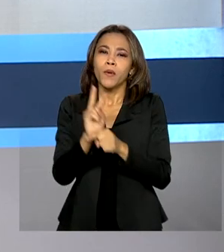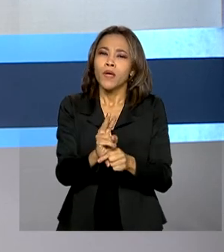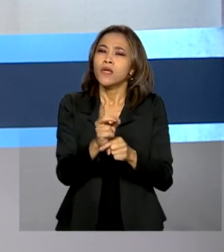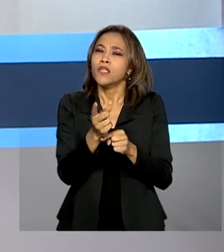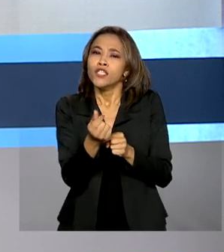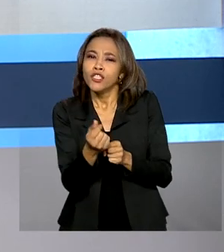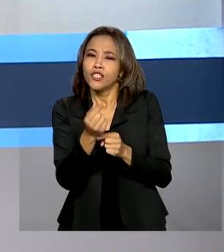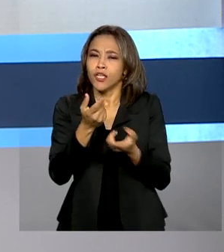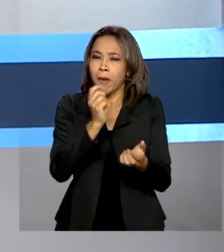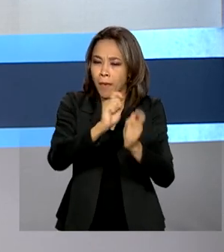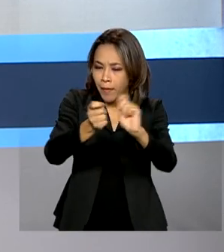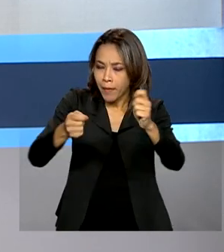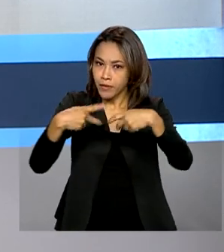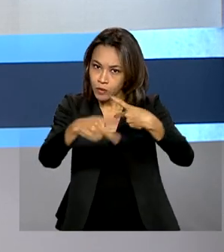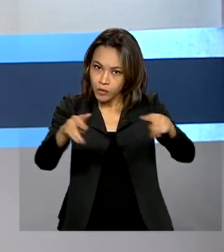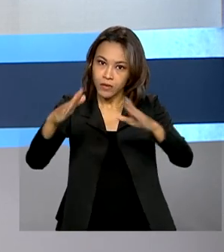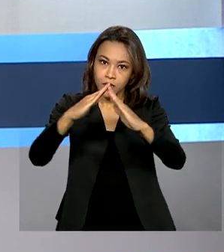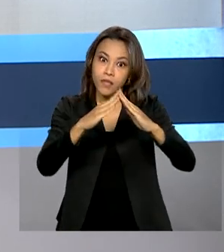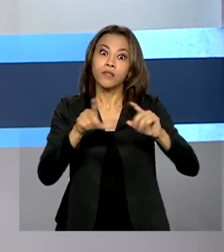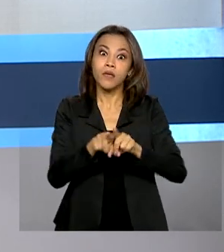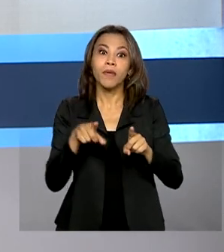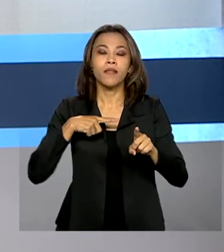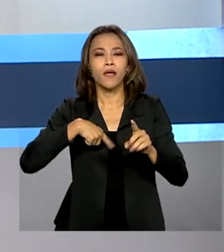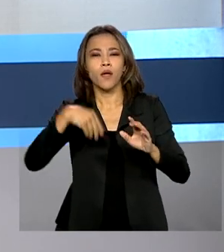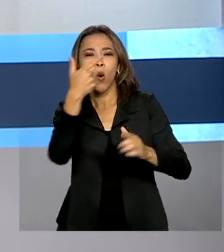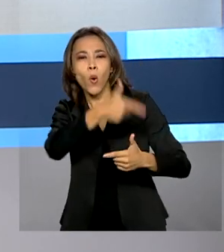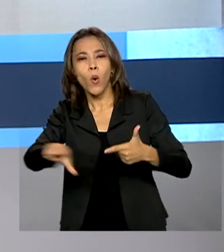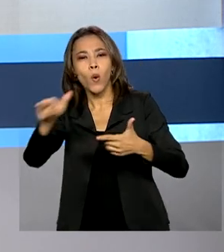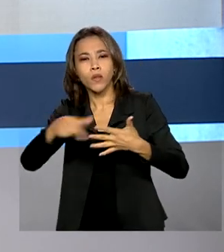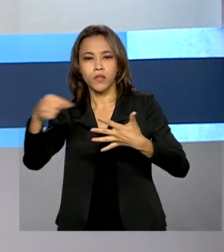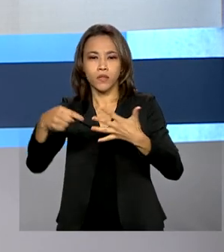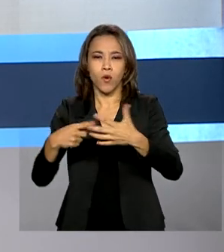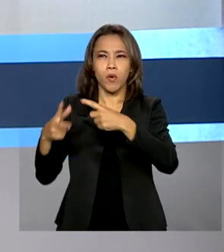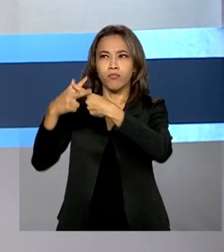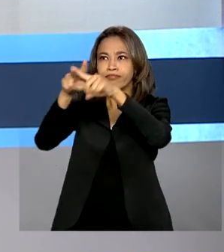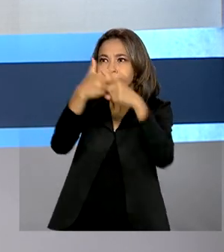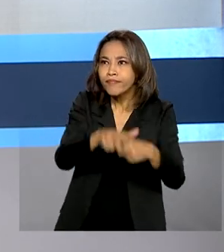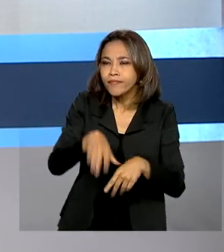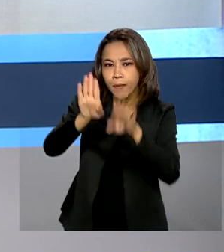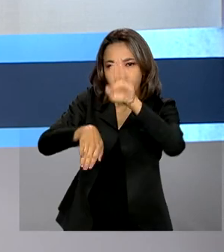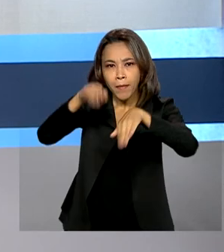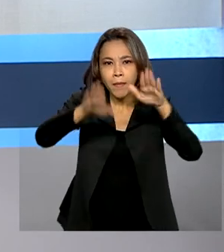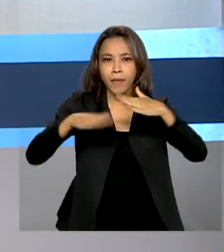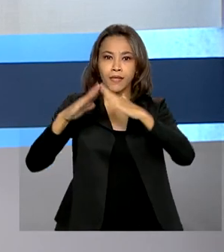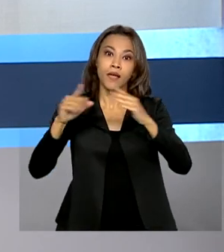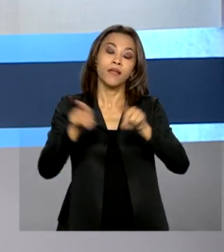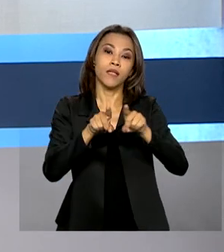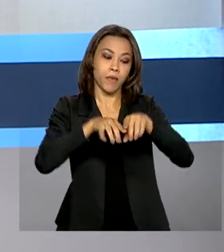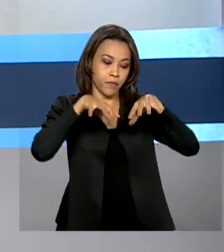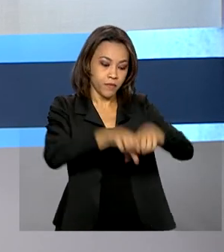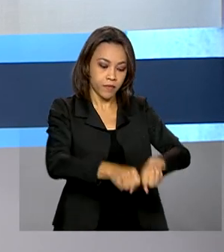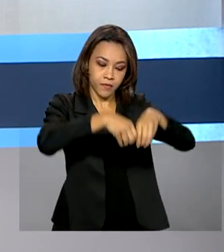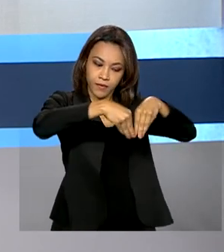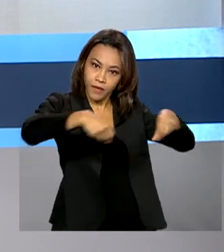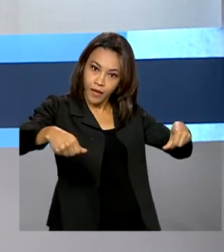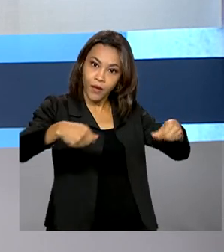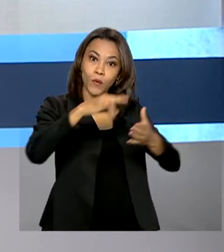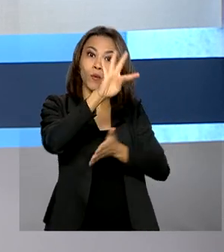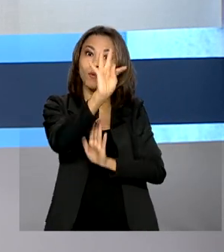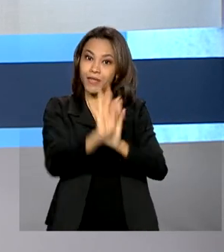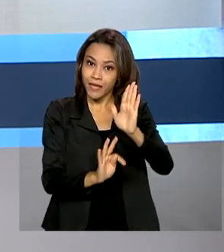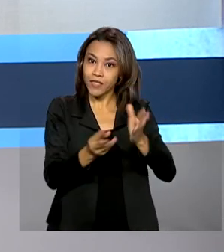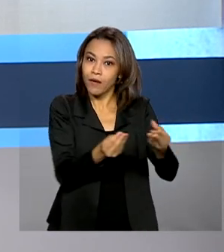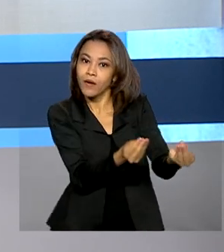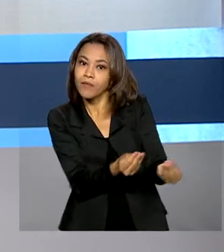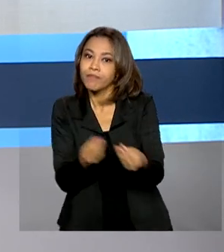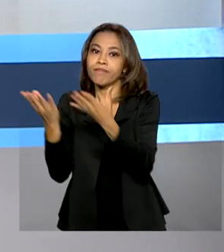imóveis, o Casa Verde Amarela prevê ações como reforma das residências e regularização fundiária. O texto agora segue para